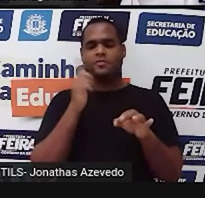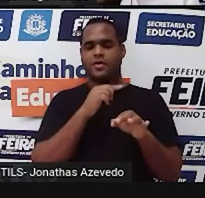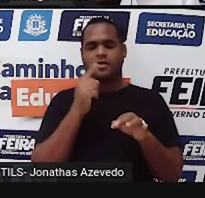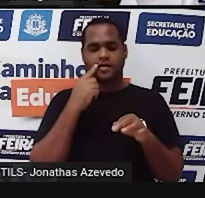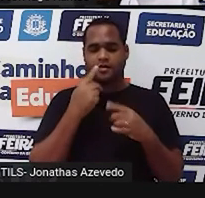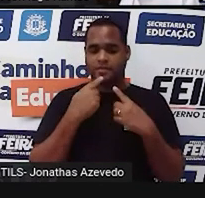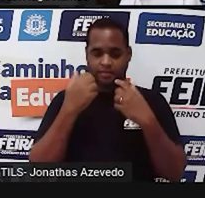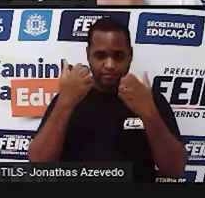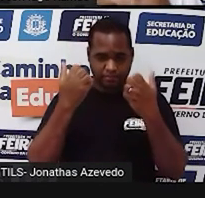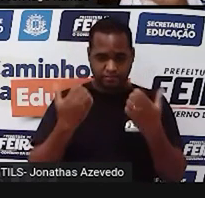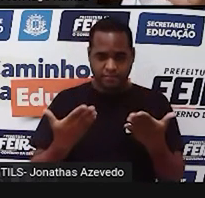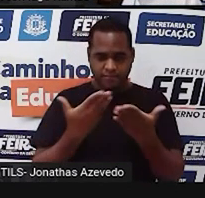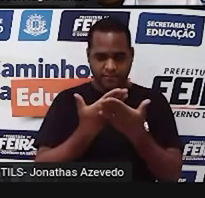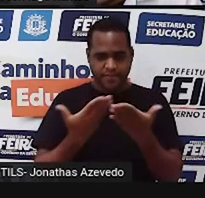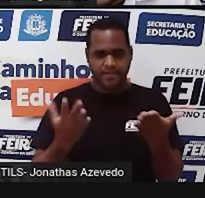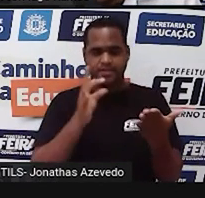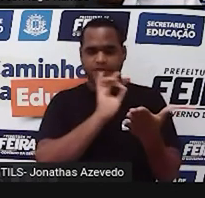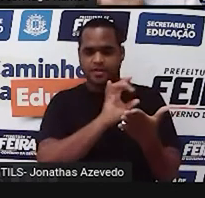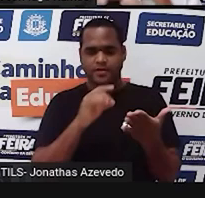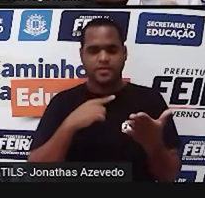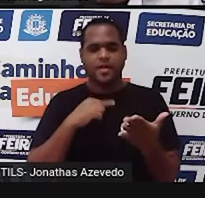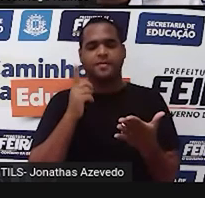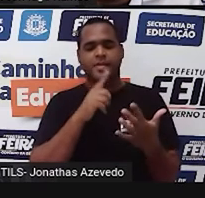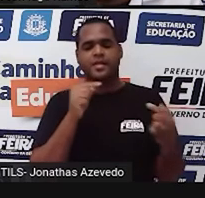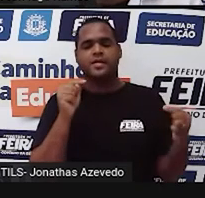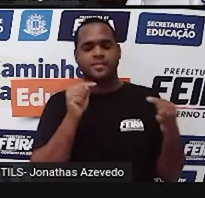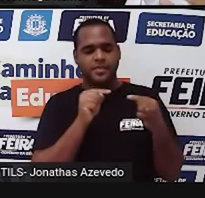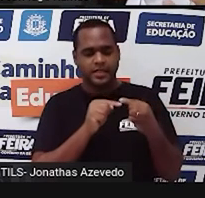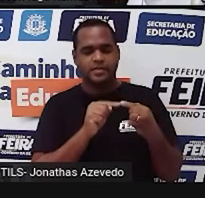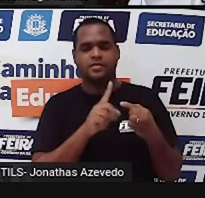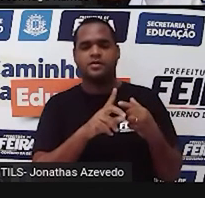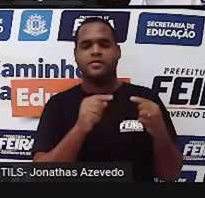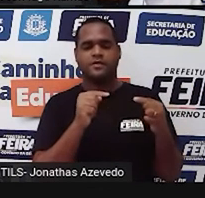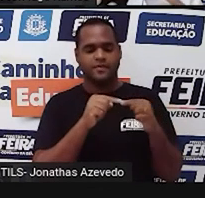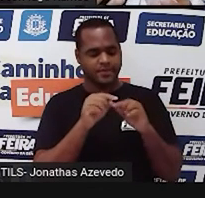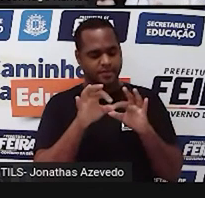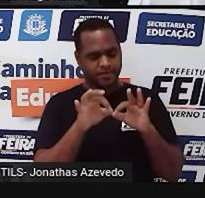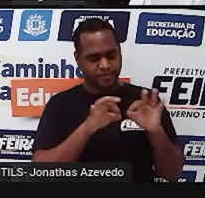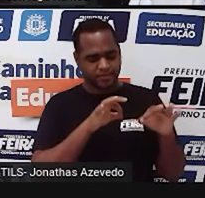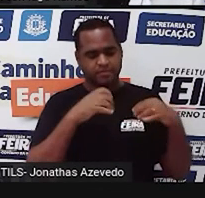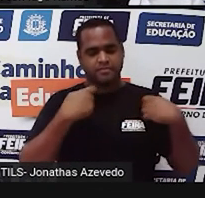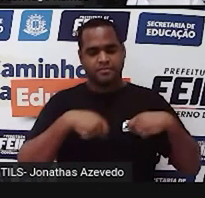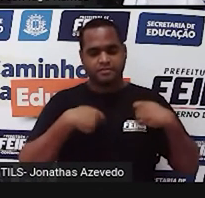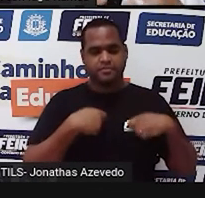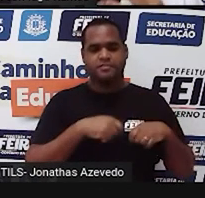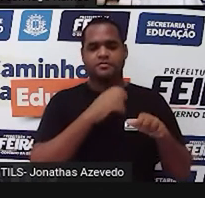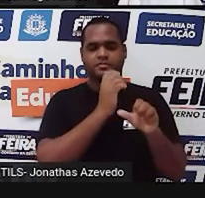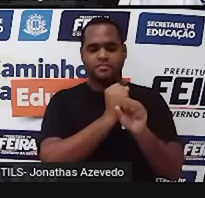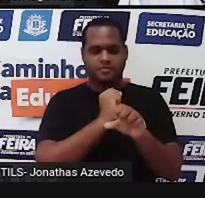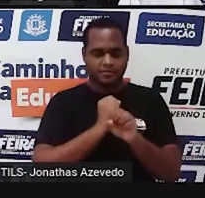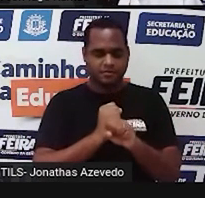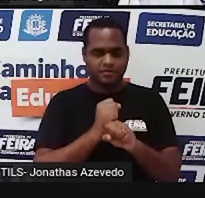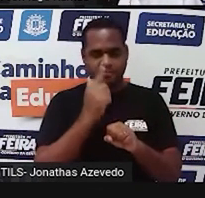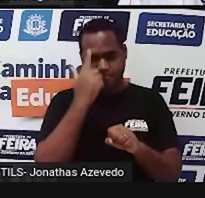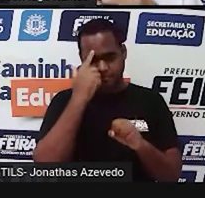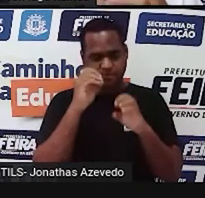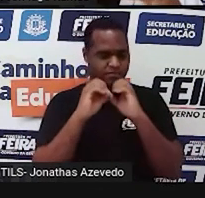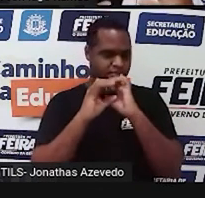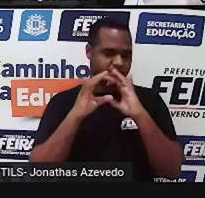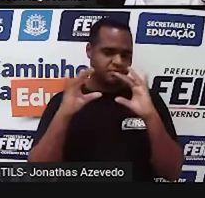diz para você que aquilo ali é a forma que você vai calcular para descobrir